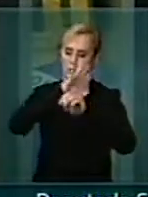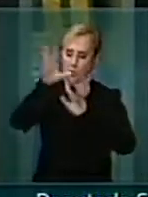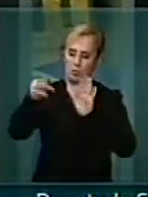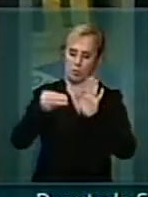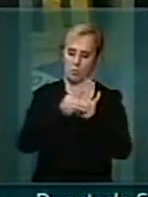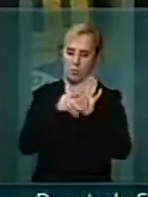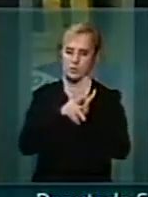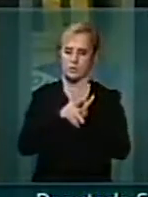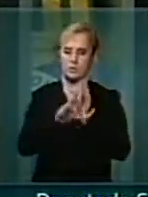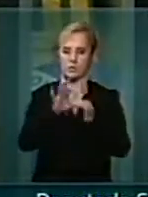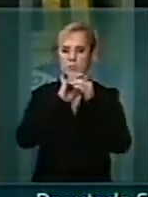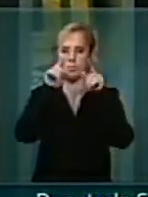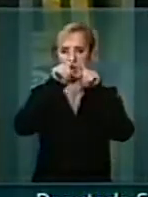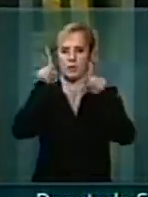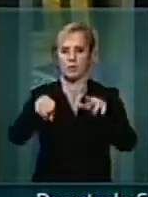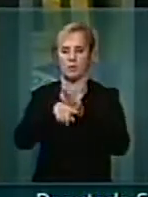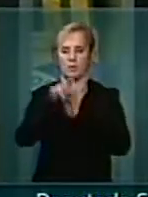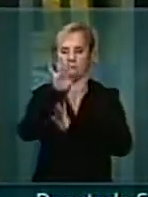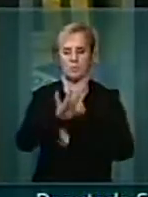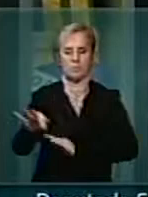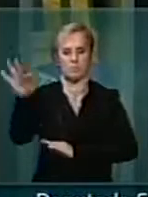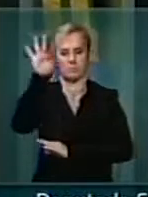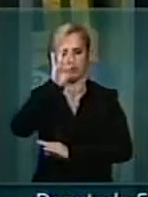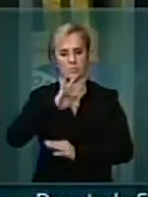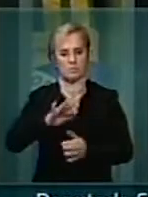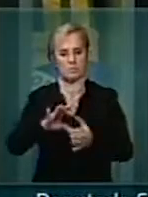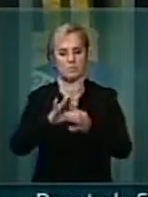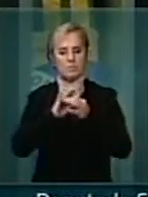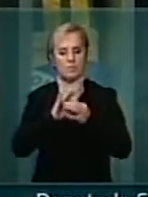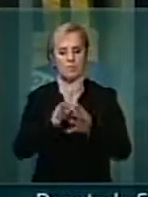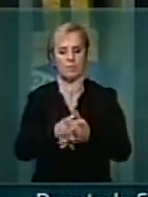do sistema federalista. Nós não podemos subrogar...